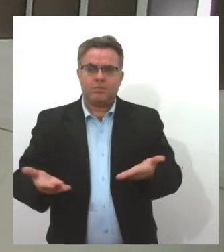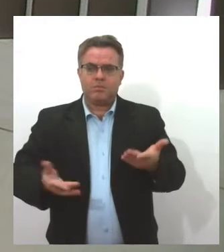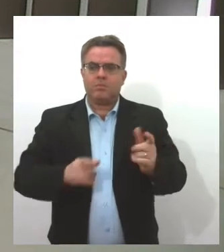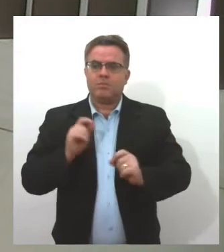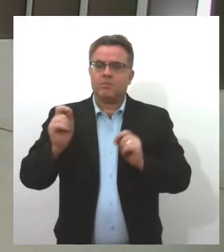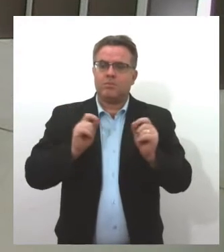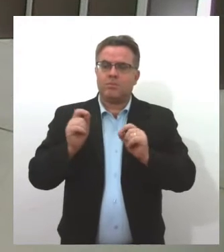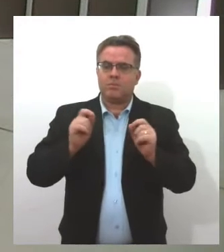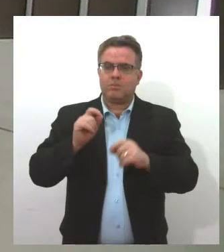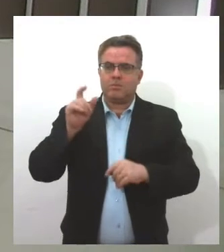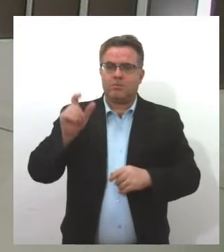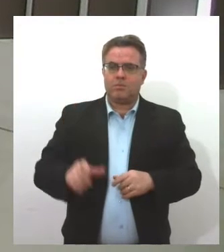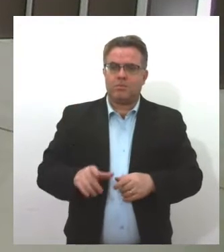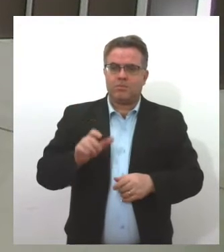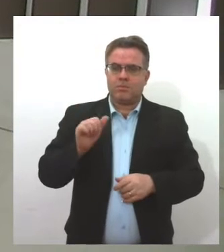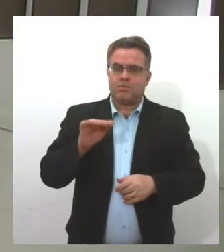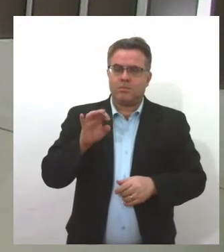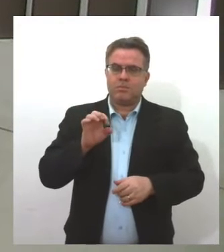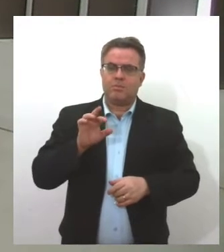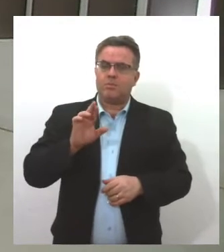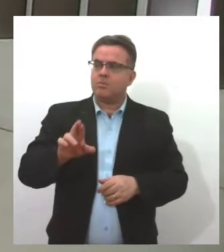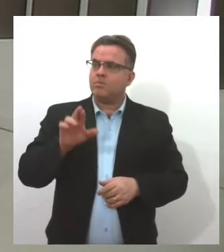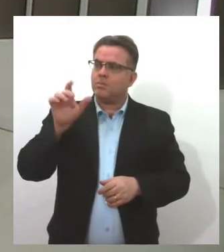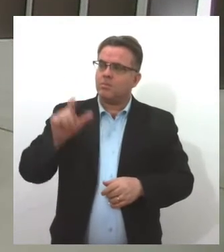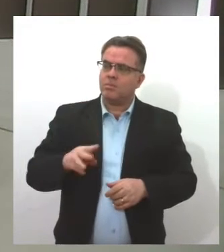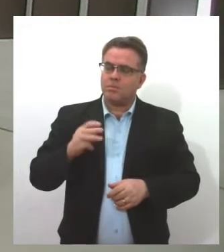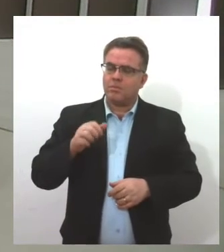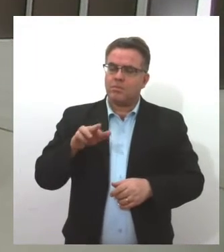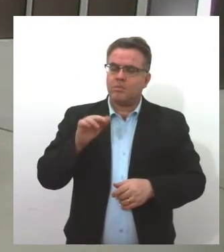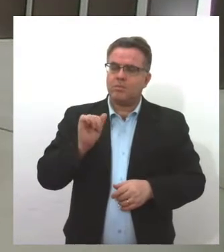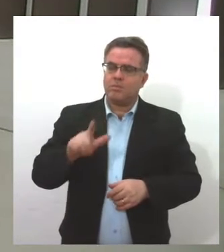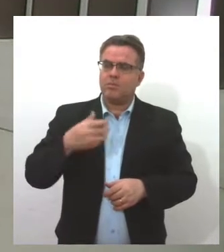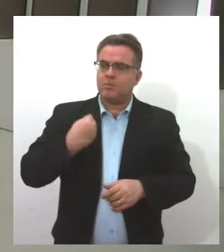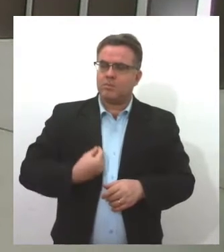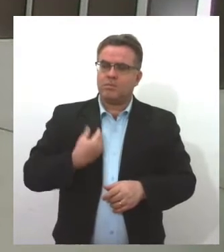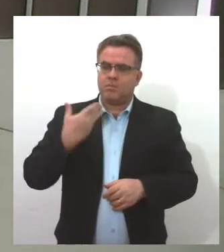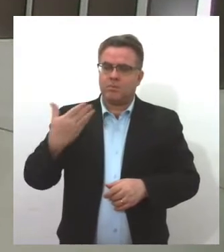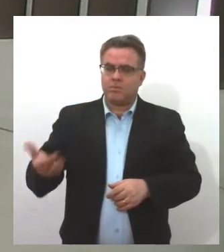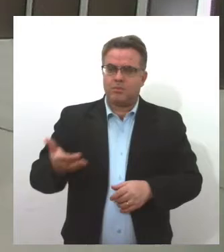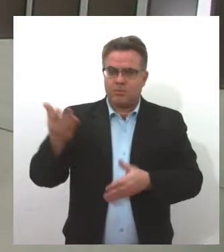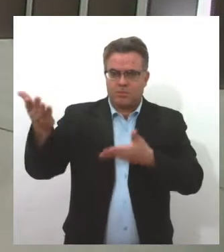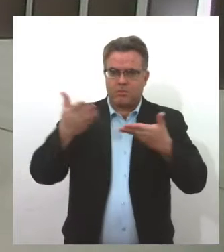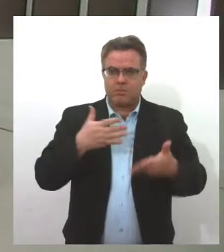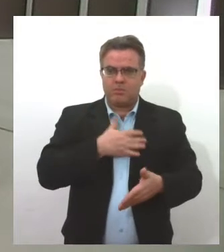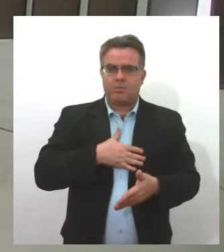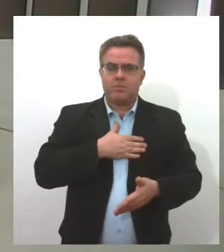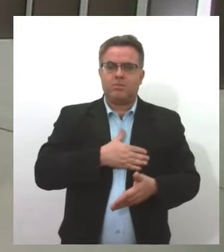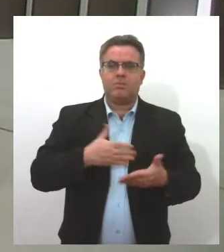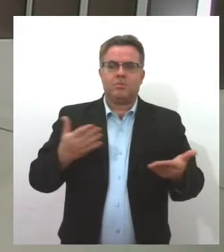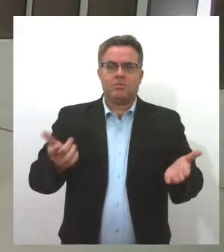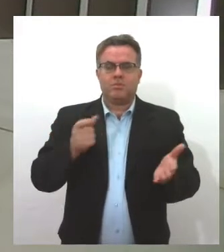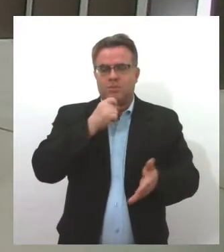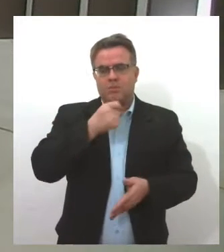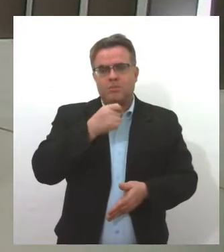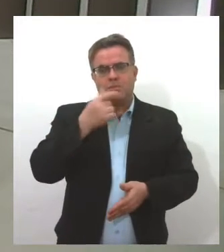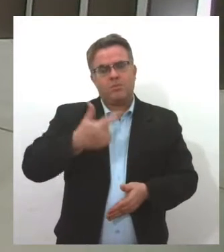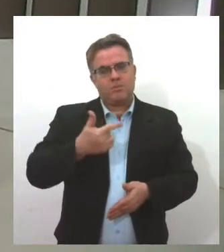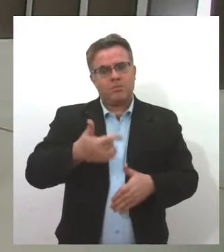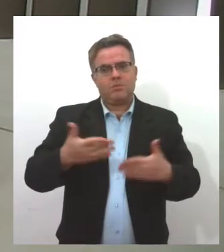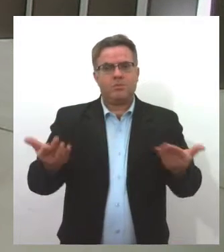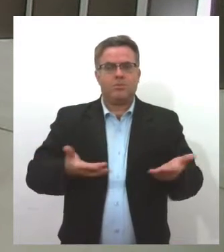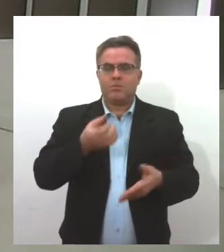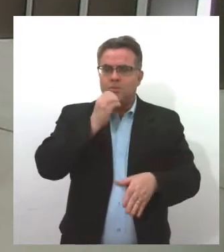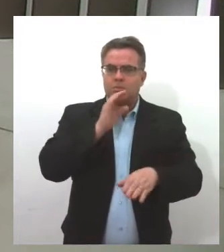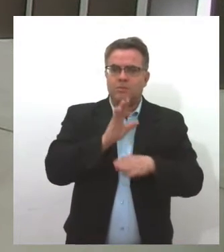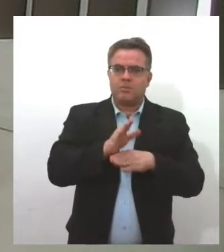agora com o ator Lindolfo Amaral, que já está com a gente. Boa tarde, Lindolfo. Seja bem-vindo ao Jornal da Lese, segunda edição. Boa